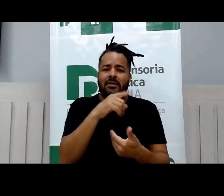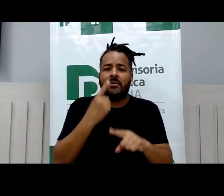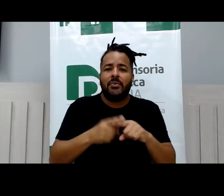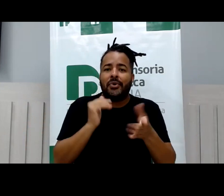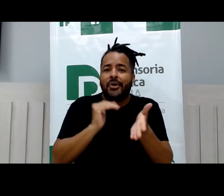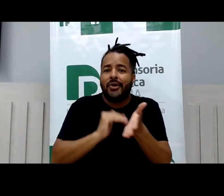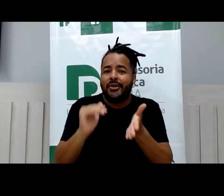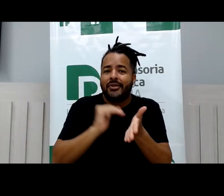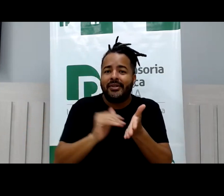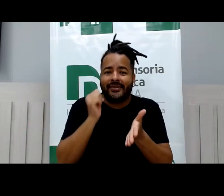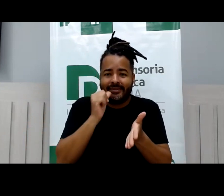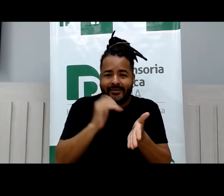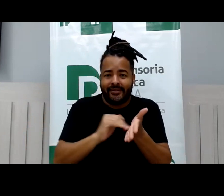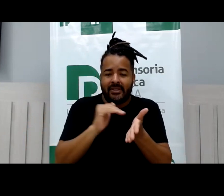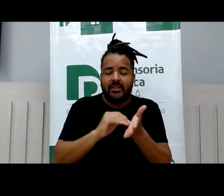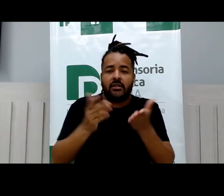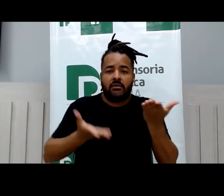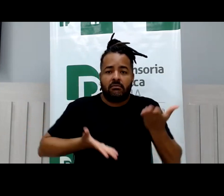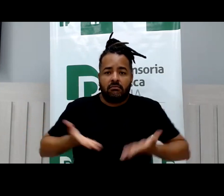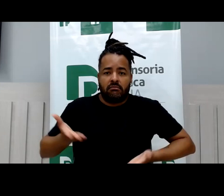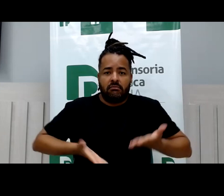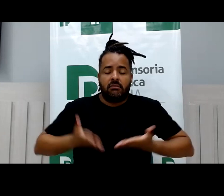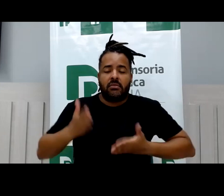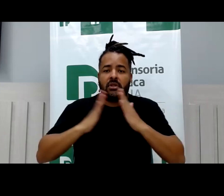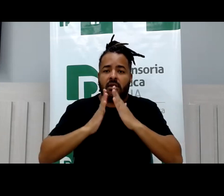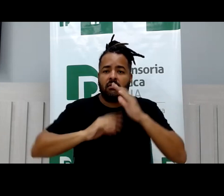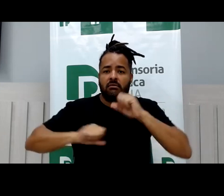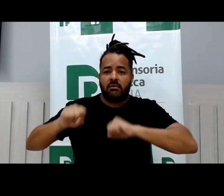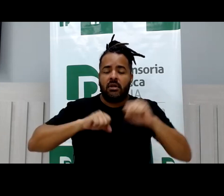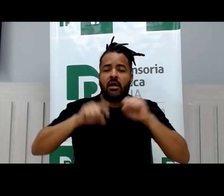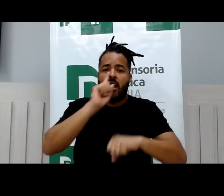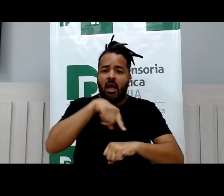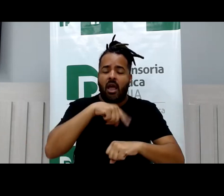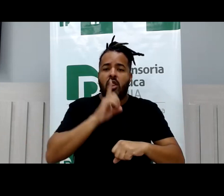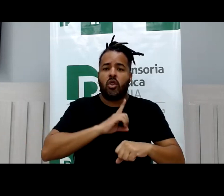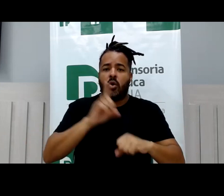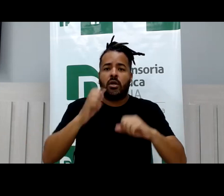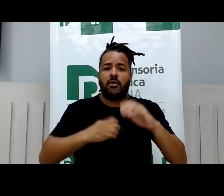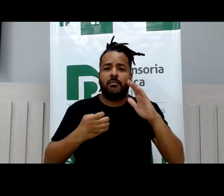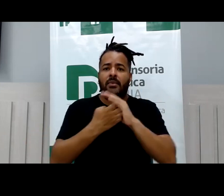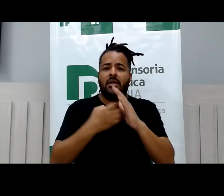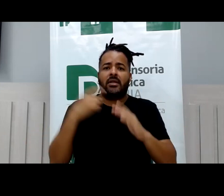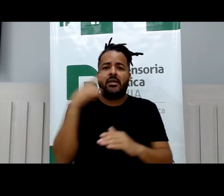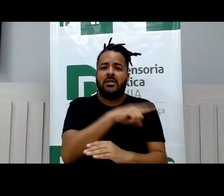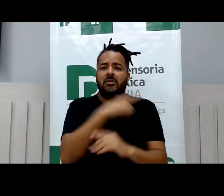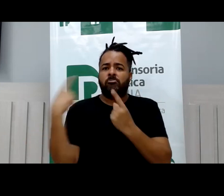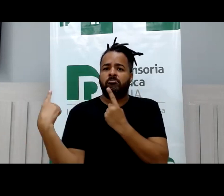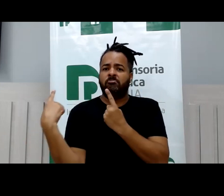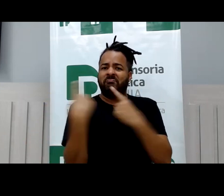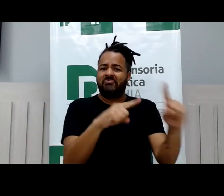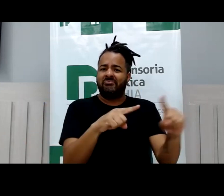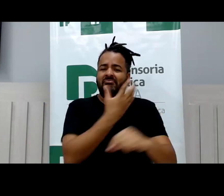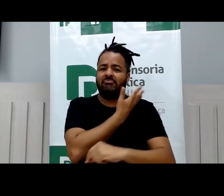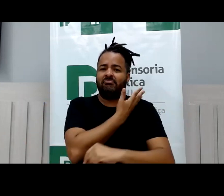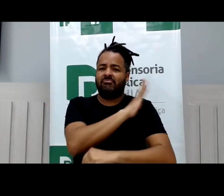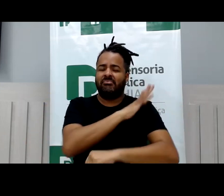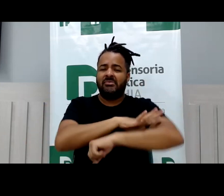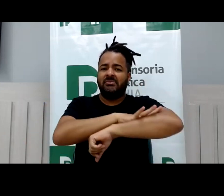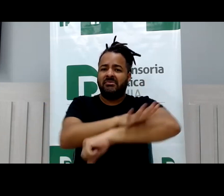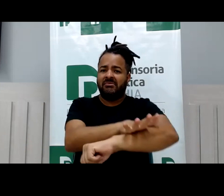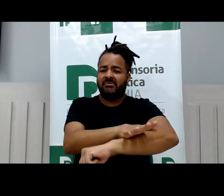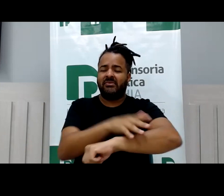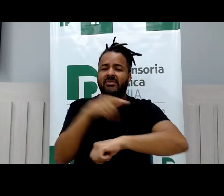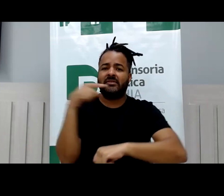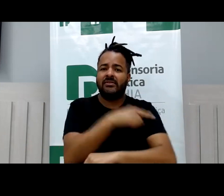secretária da família, é dona da empresa onde eles trabalham, tinha sofrido um episódio de racismo ou injúria